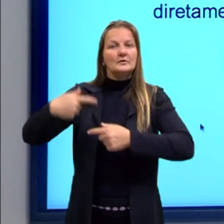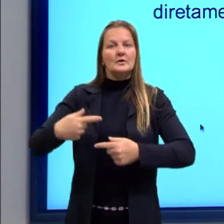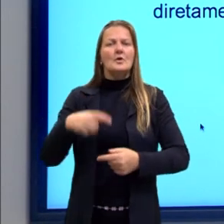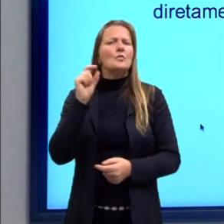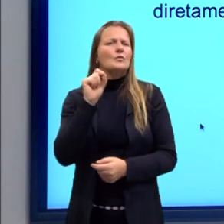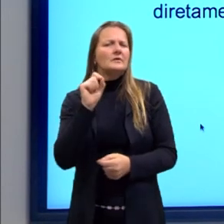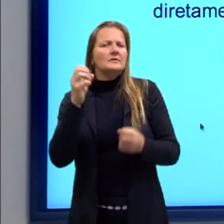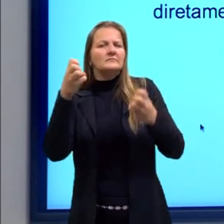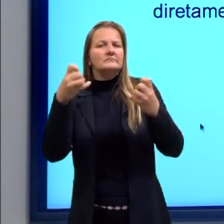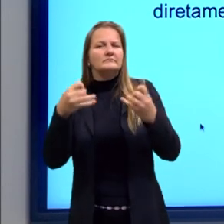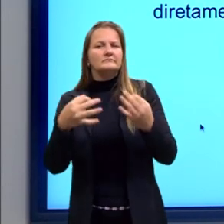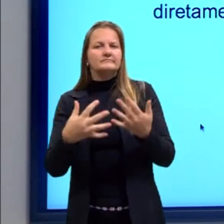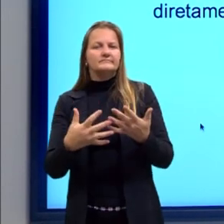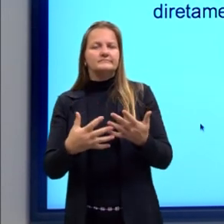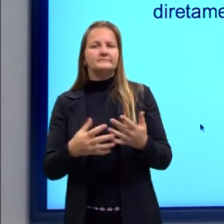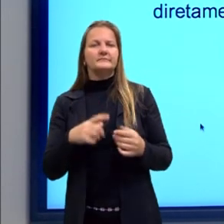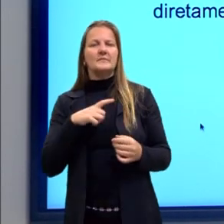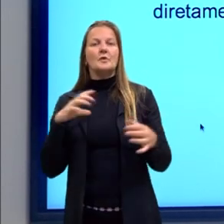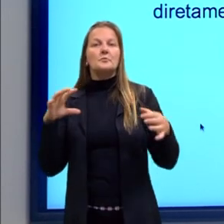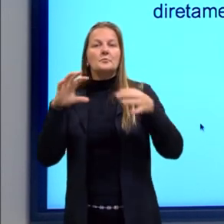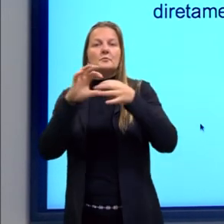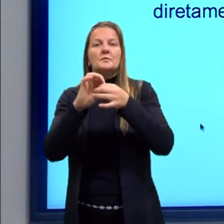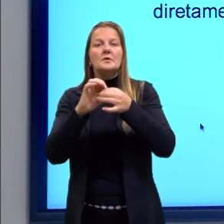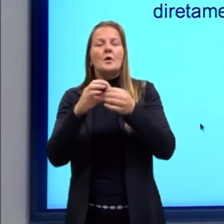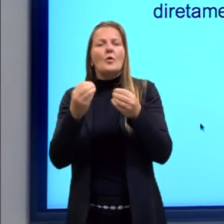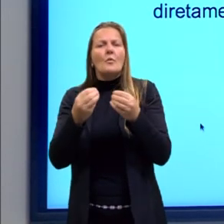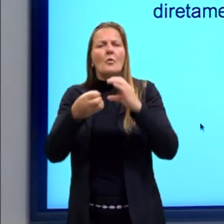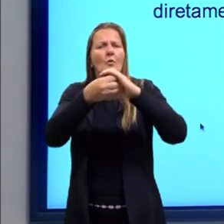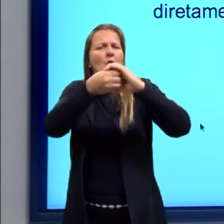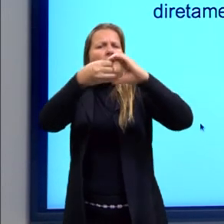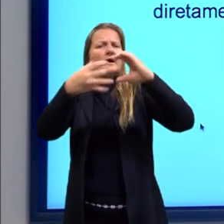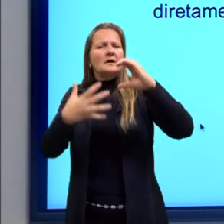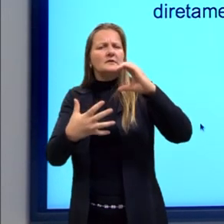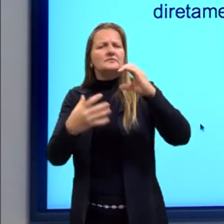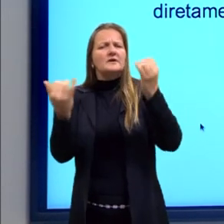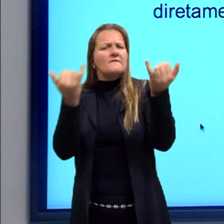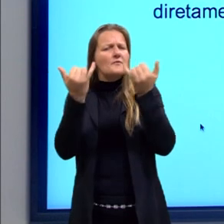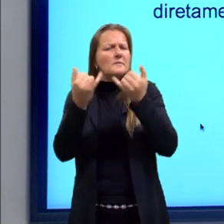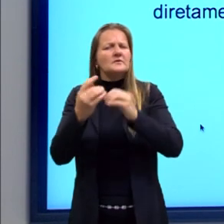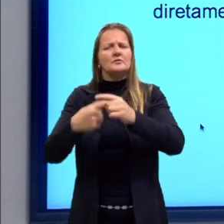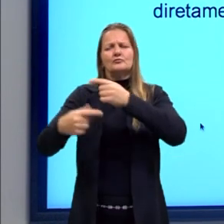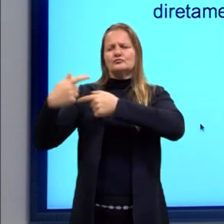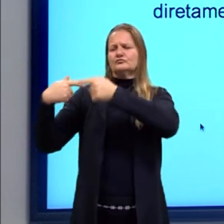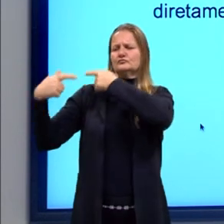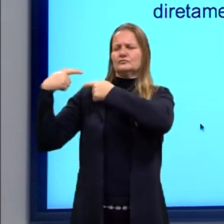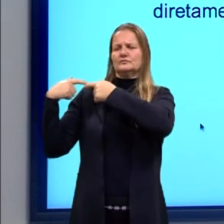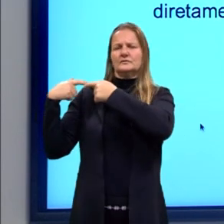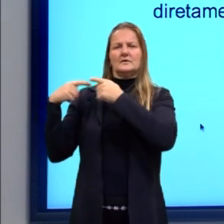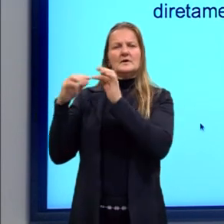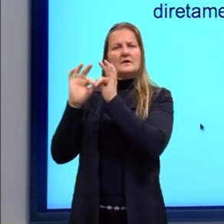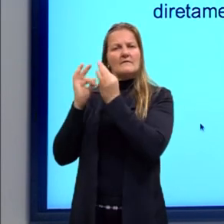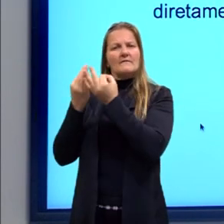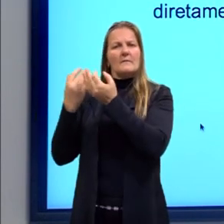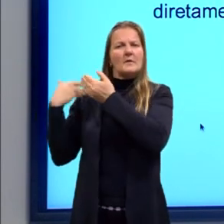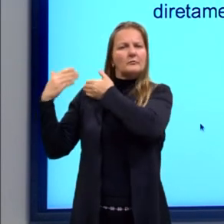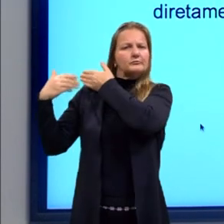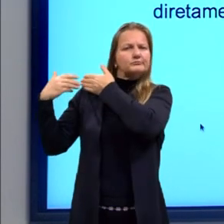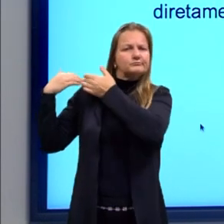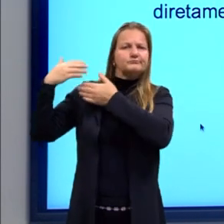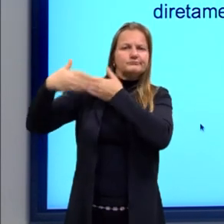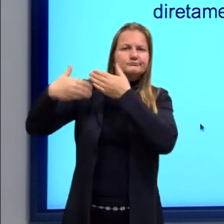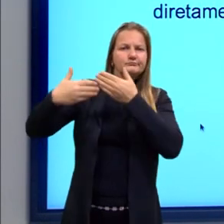hereditariedade, então, ela está atrelada na transmissão de informação genética de certas